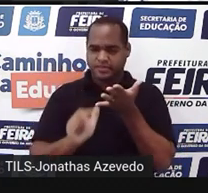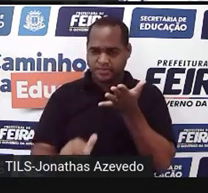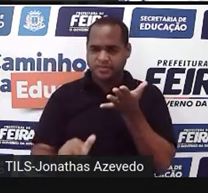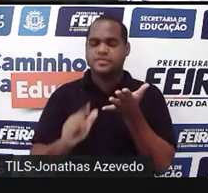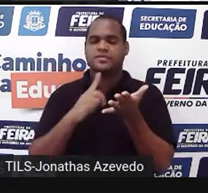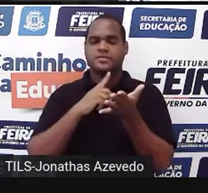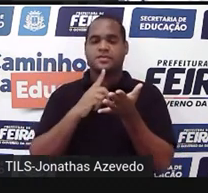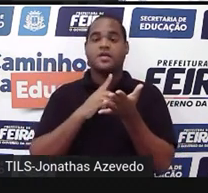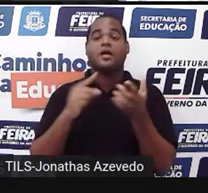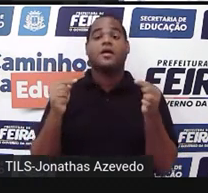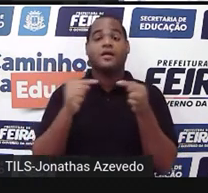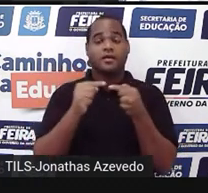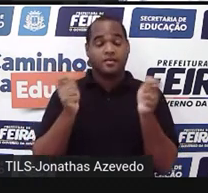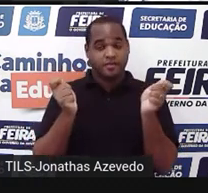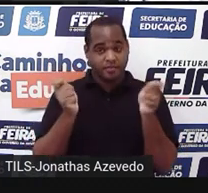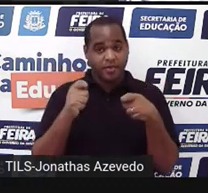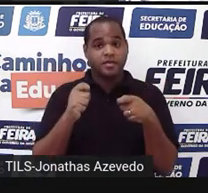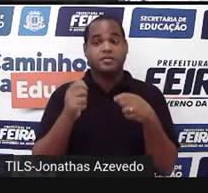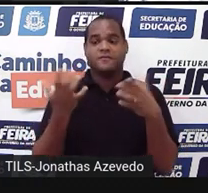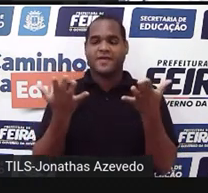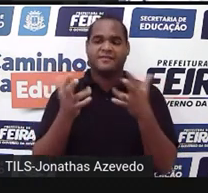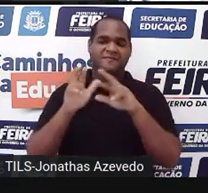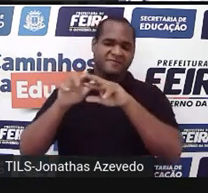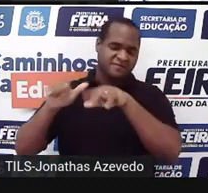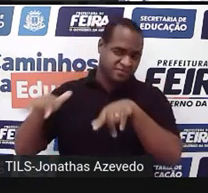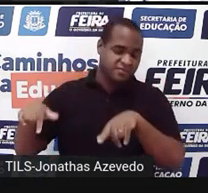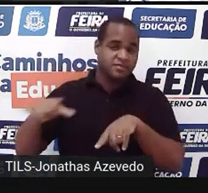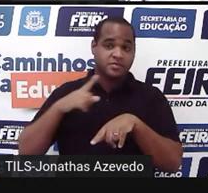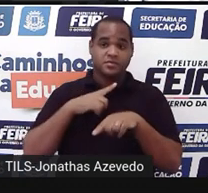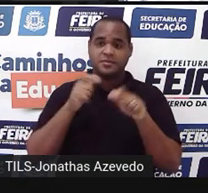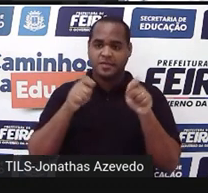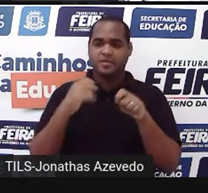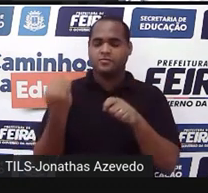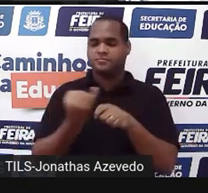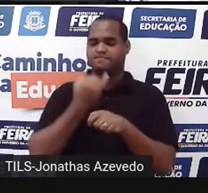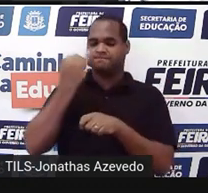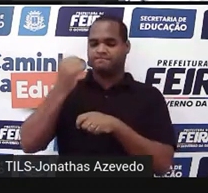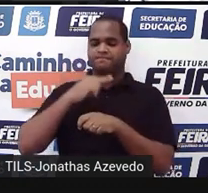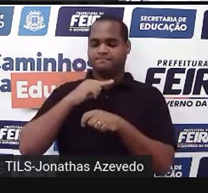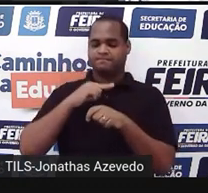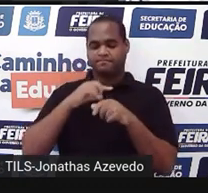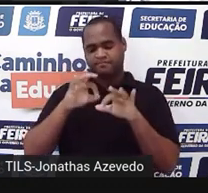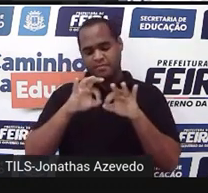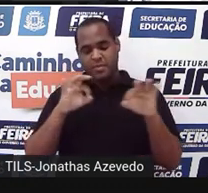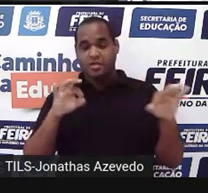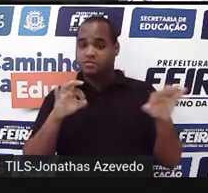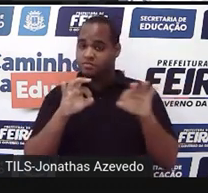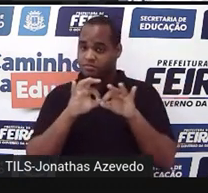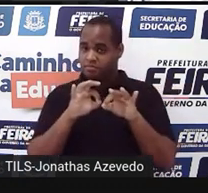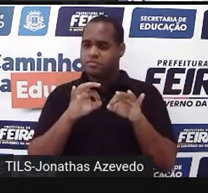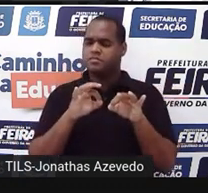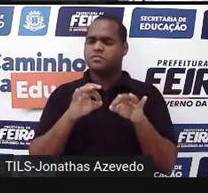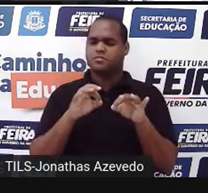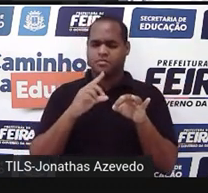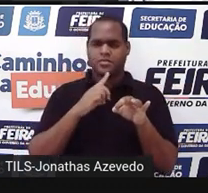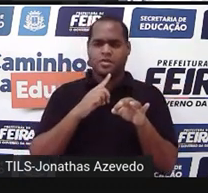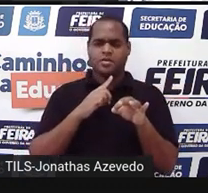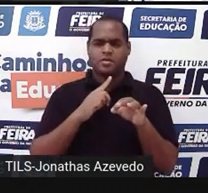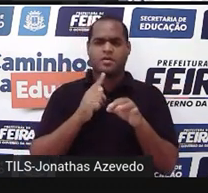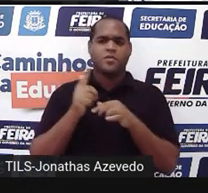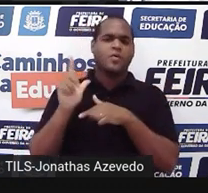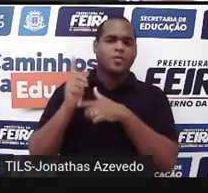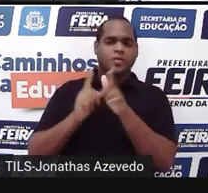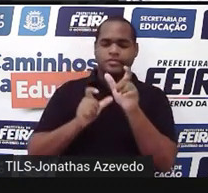esses objetos, essas coisas têm alguma medida, né? Ou até mesmo as próprias